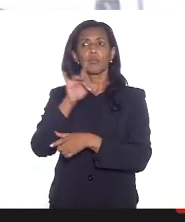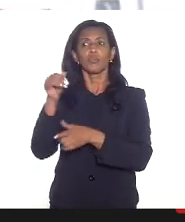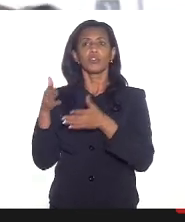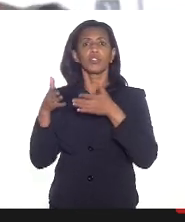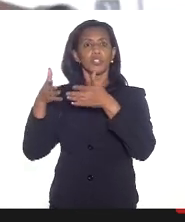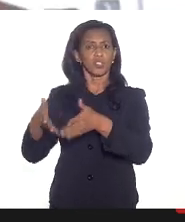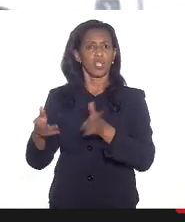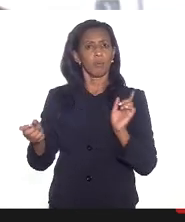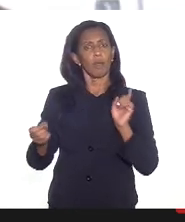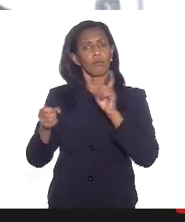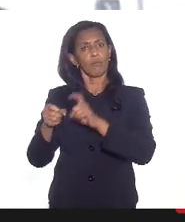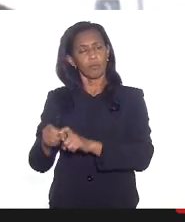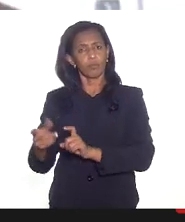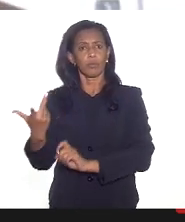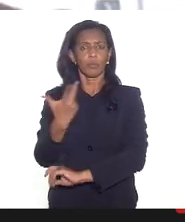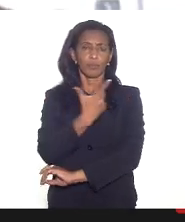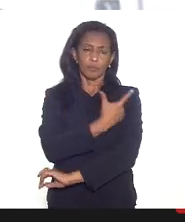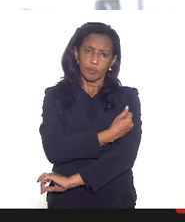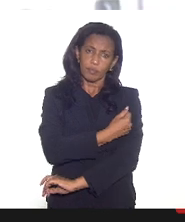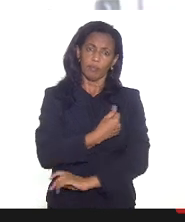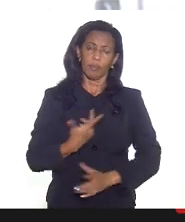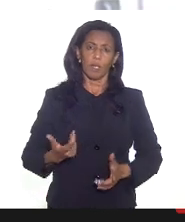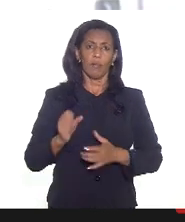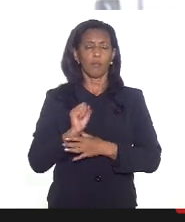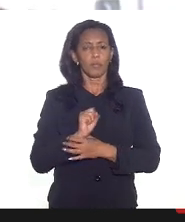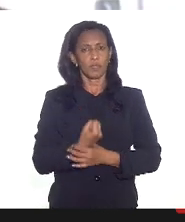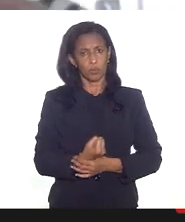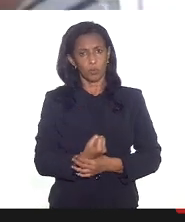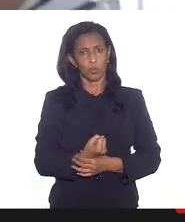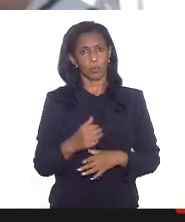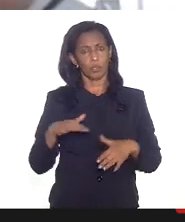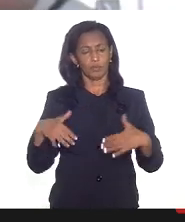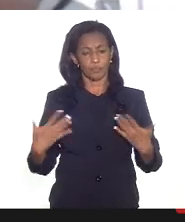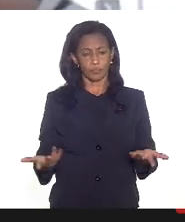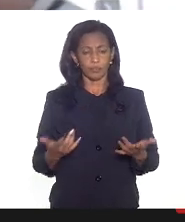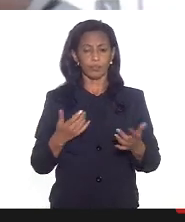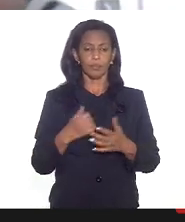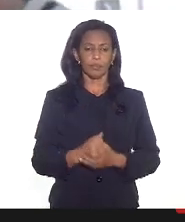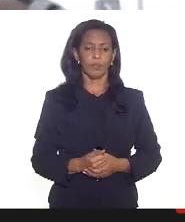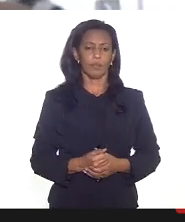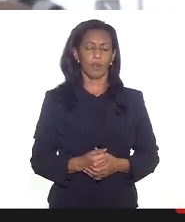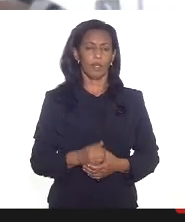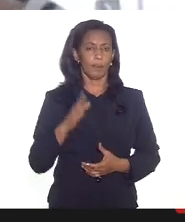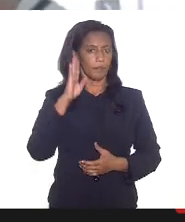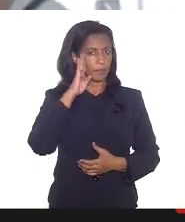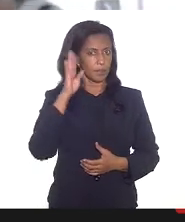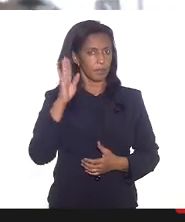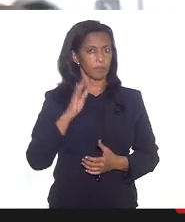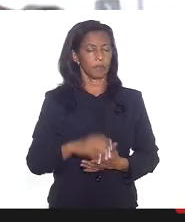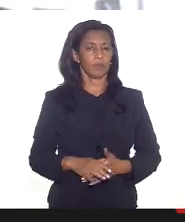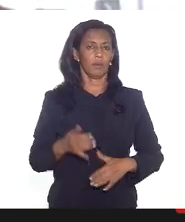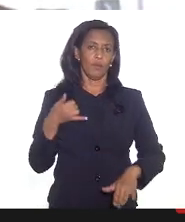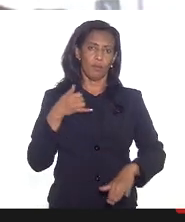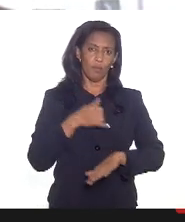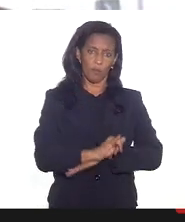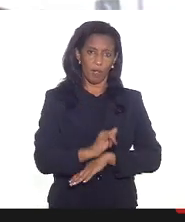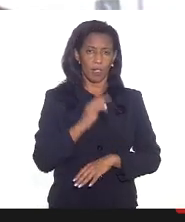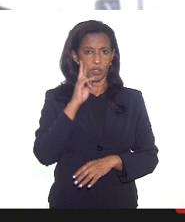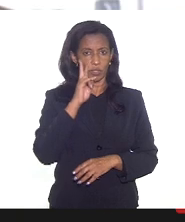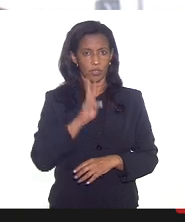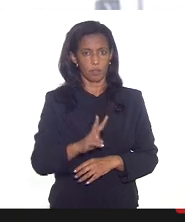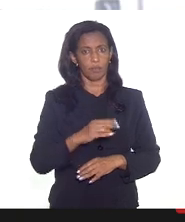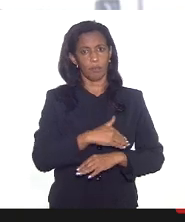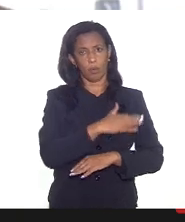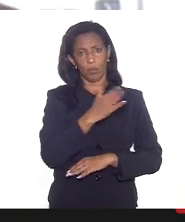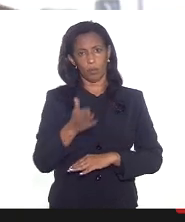que ela pode se direcionar à unidade de uma forma segura então foi assim foram essas as principais falhas que podemos observar